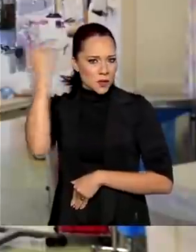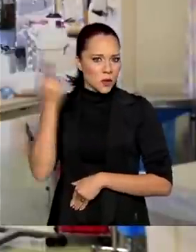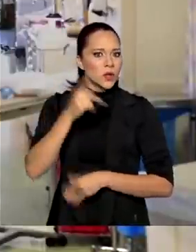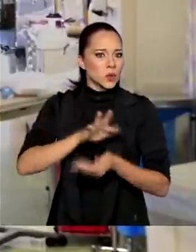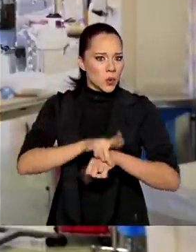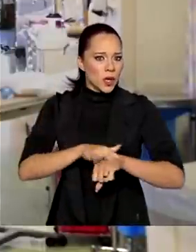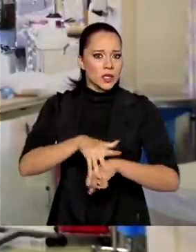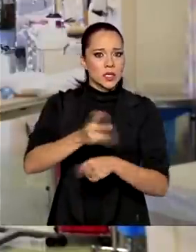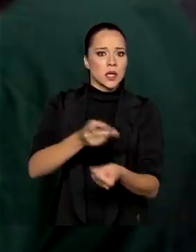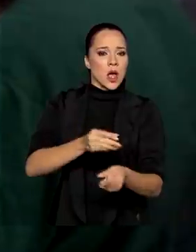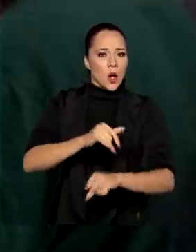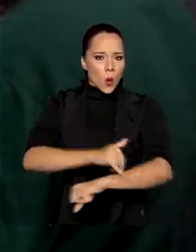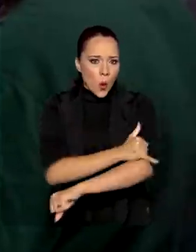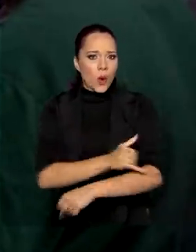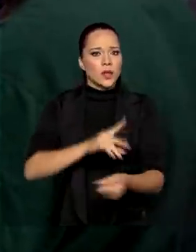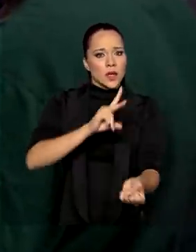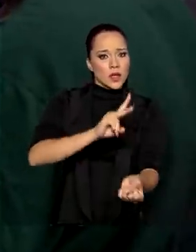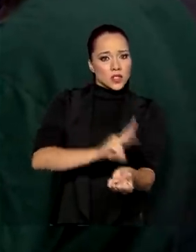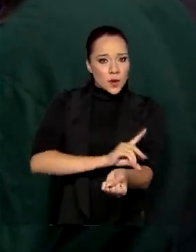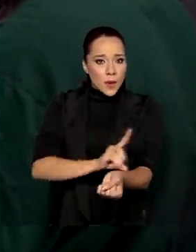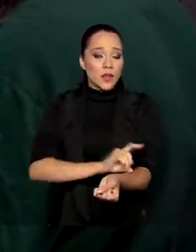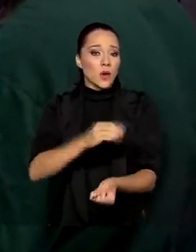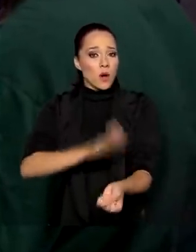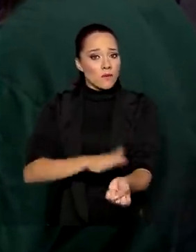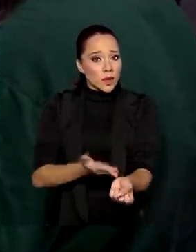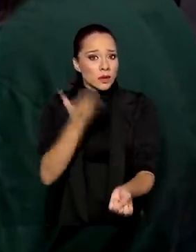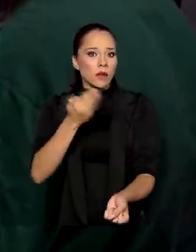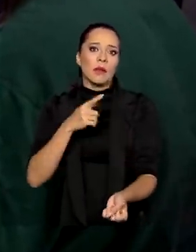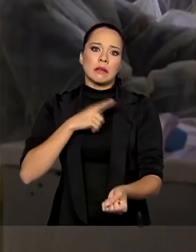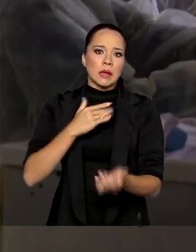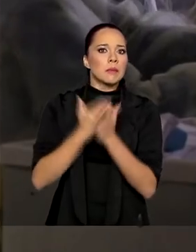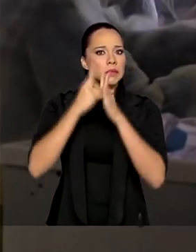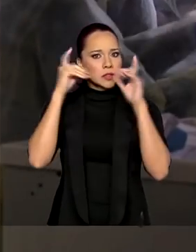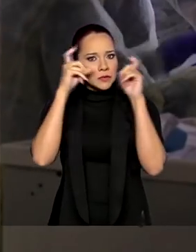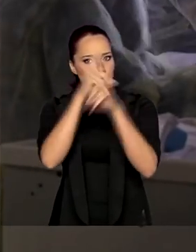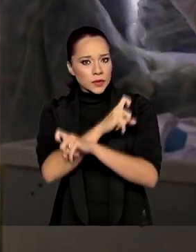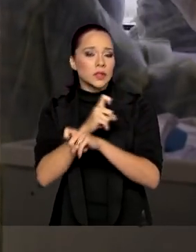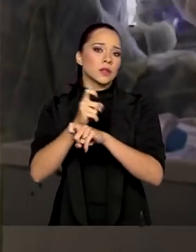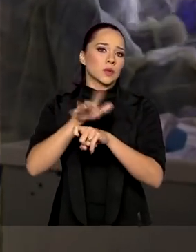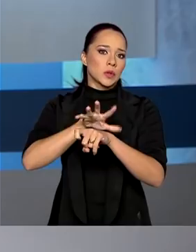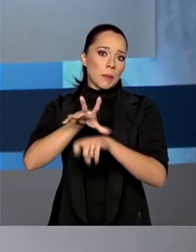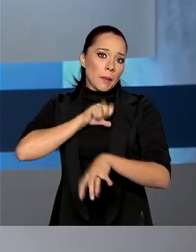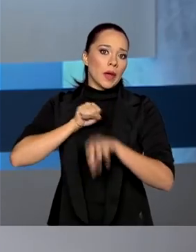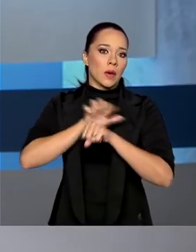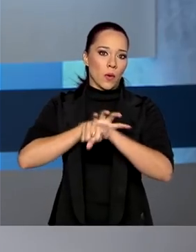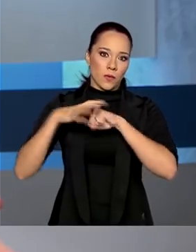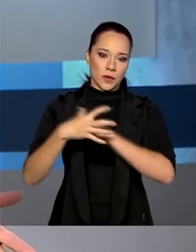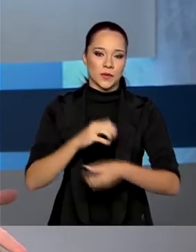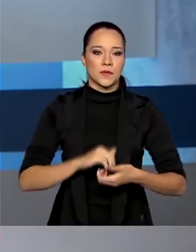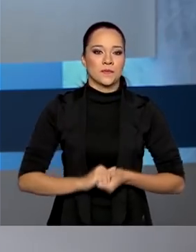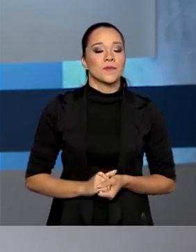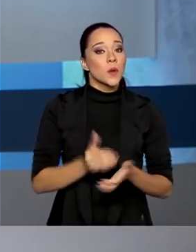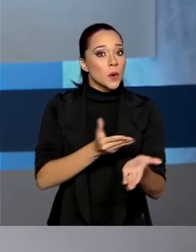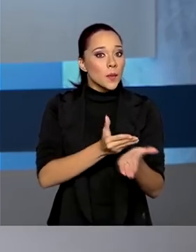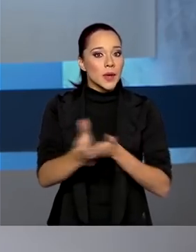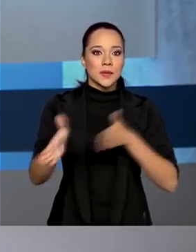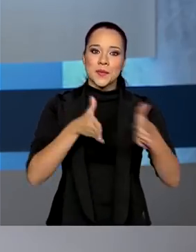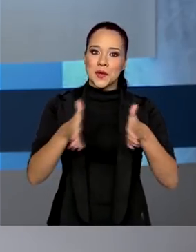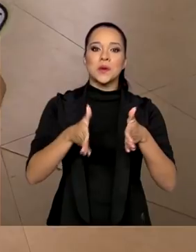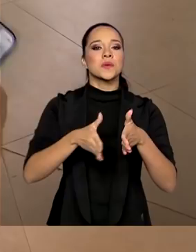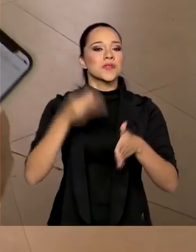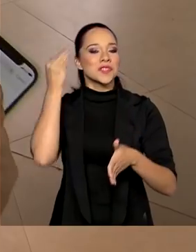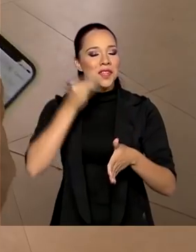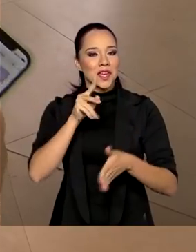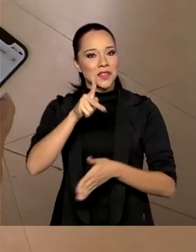que pessoas obesas, diabéticas e hipertensas tenham complicações devido à Covid-19. Começa o período de